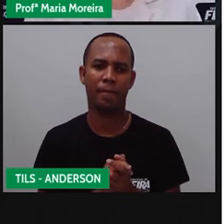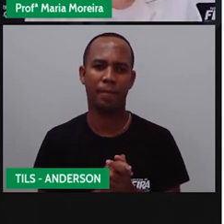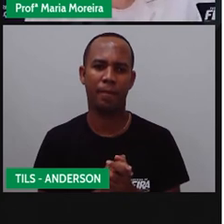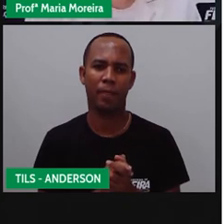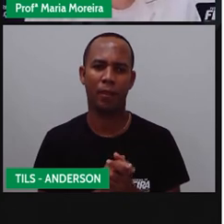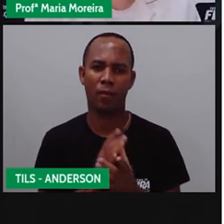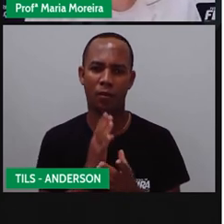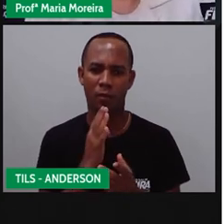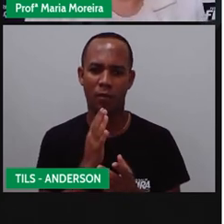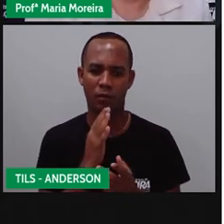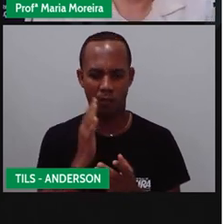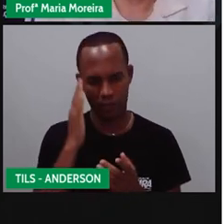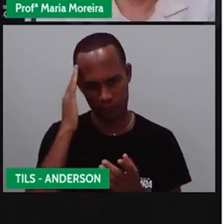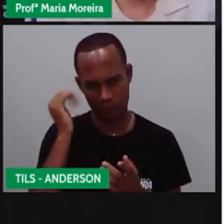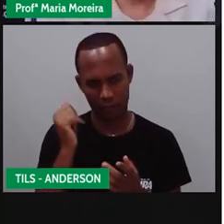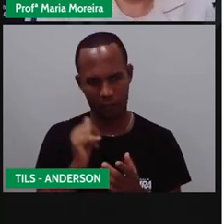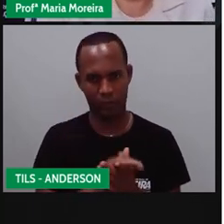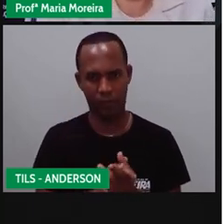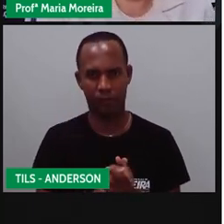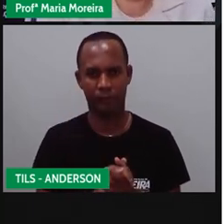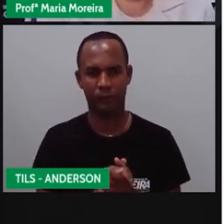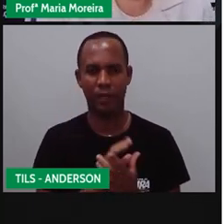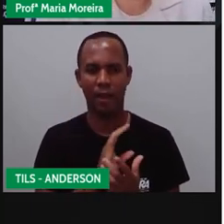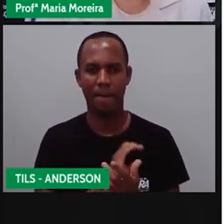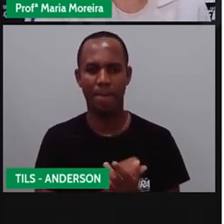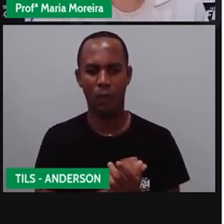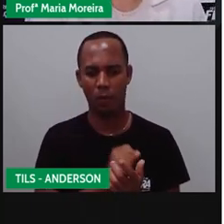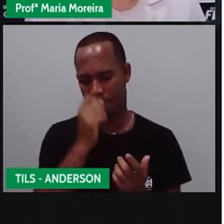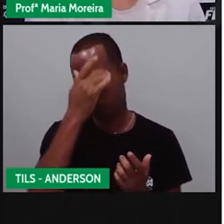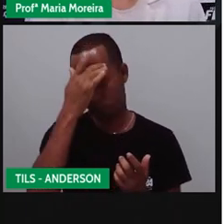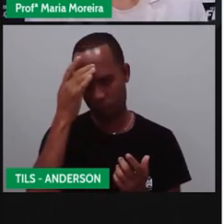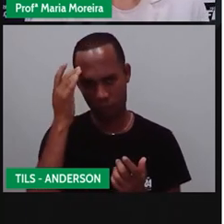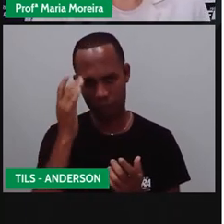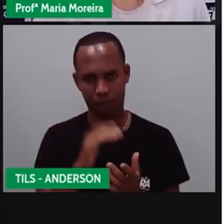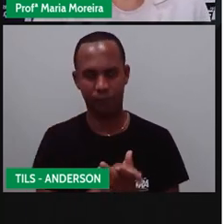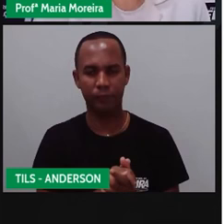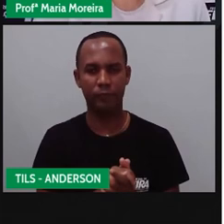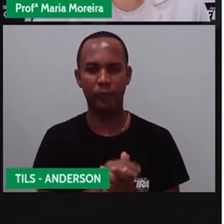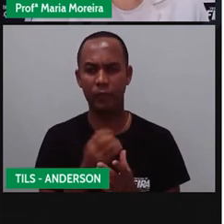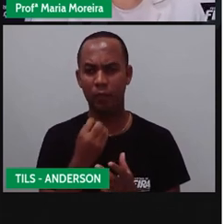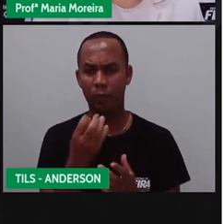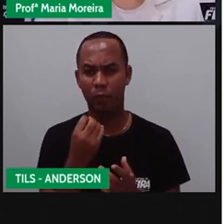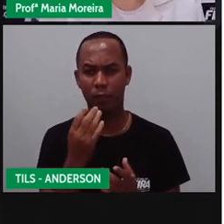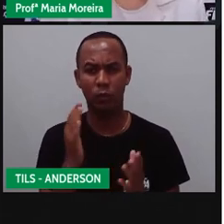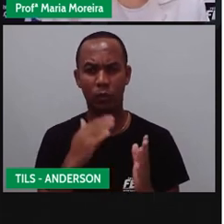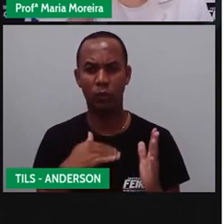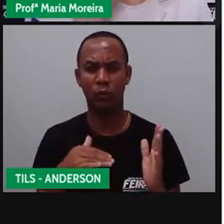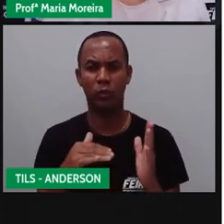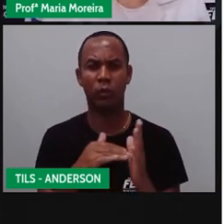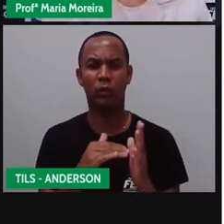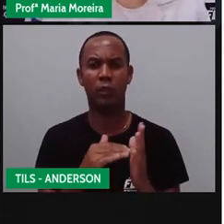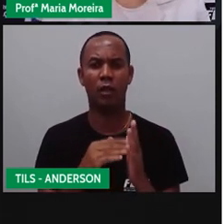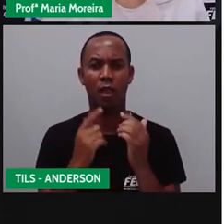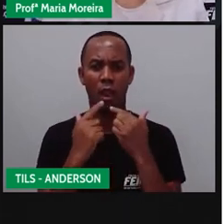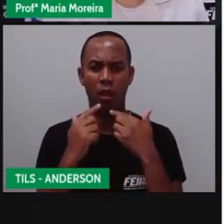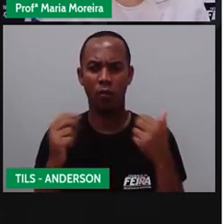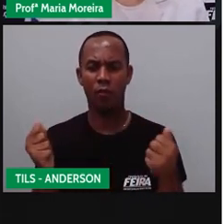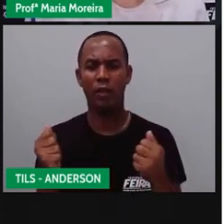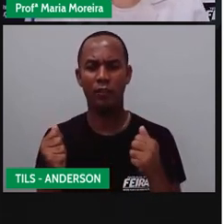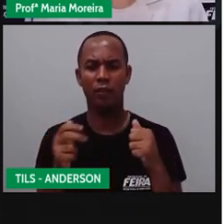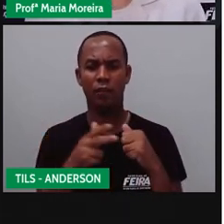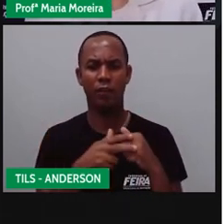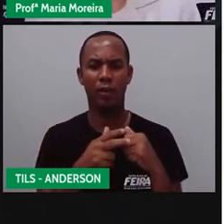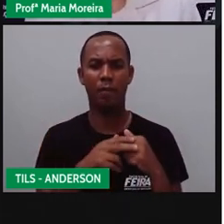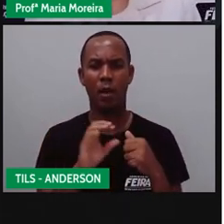Quem me conhece, sabe. Um amor de pessoa. Bom, toda linguagem, seja verbal ou não verbal,